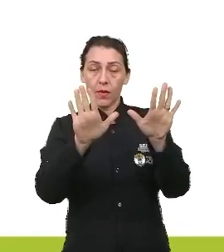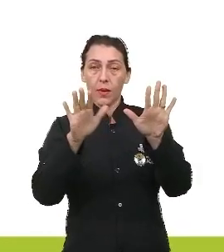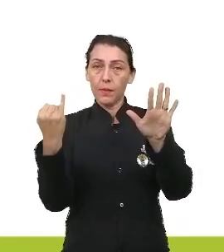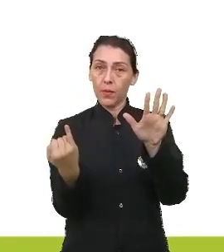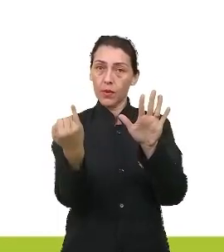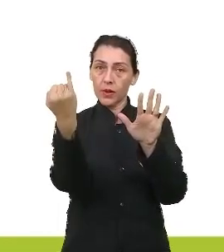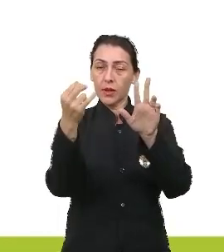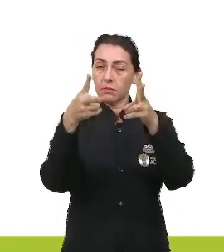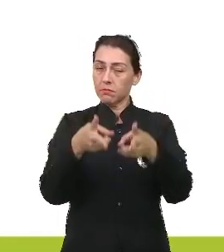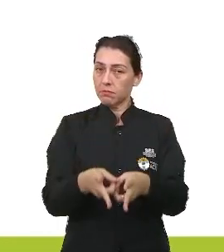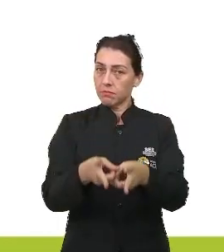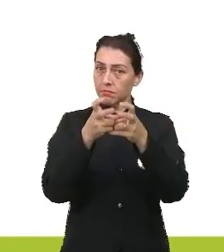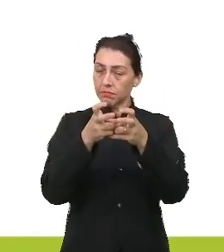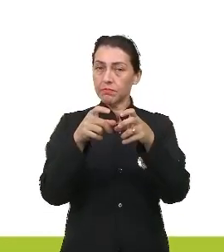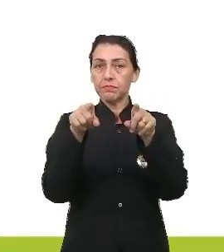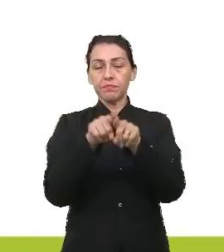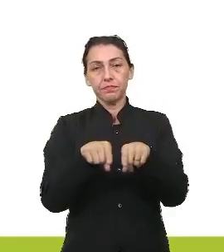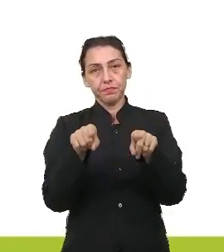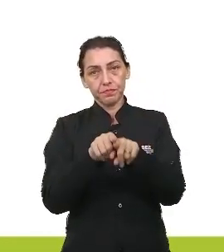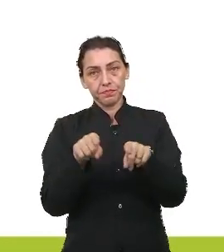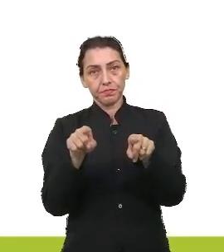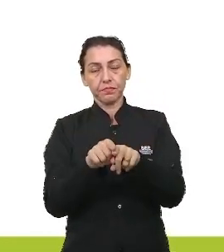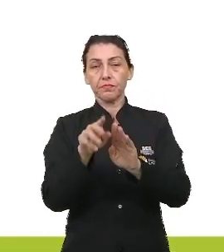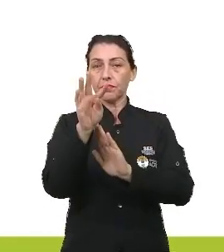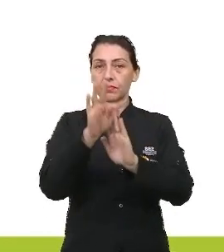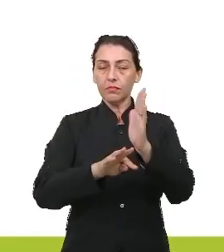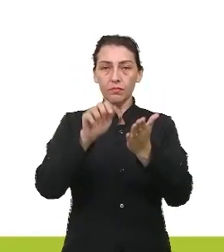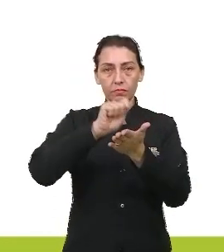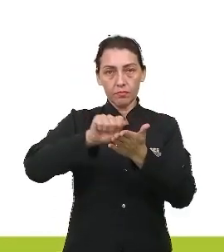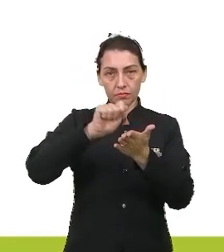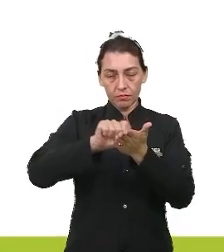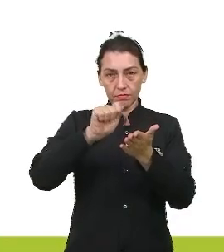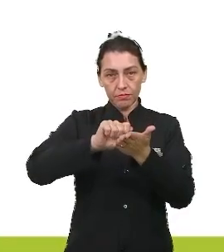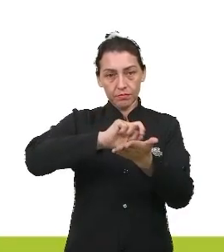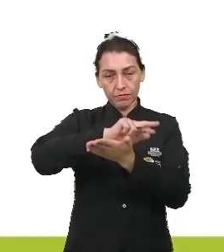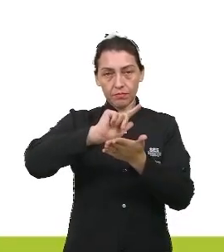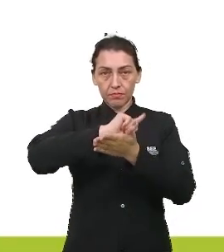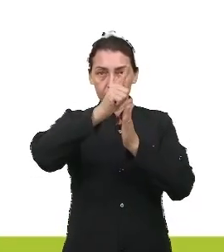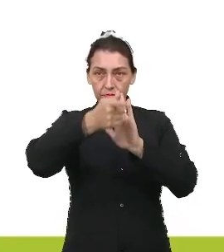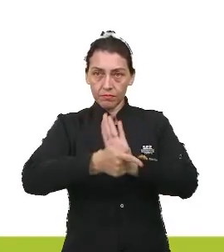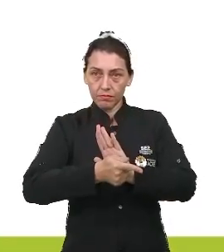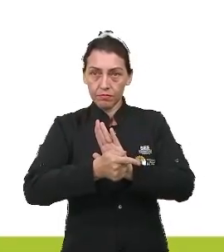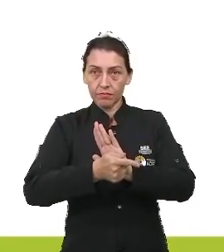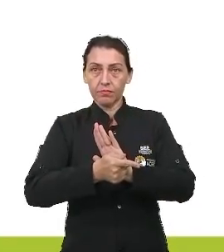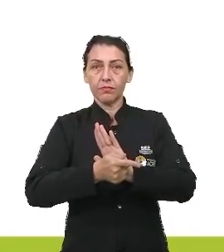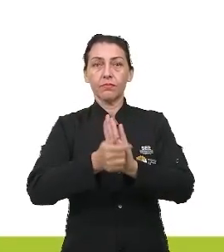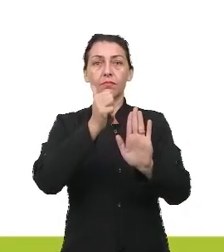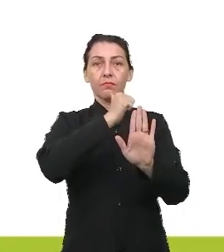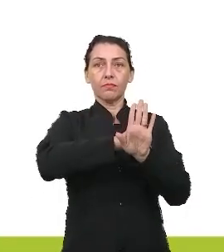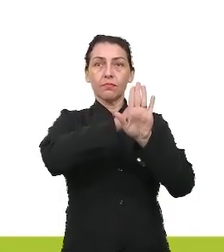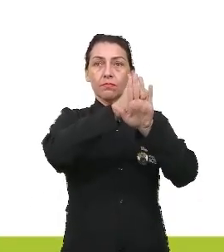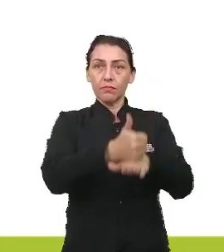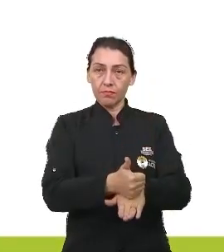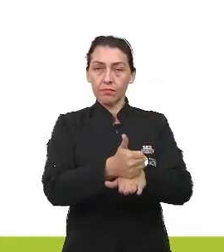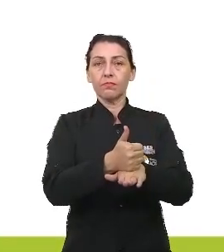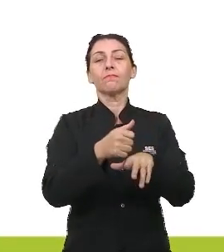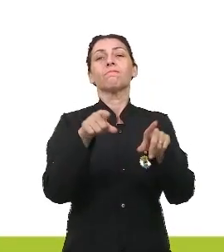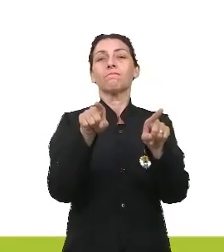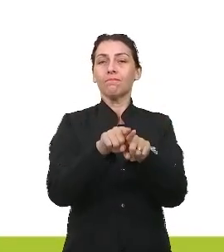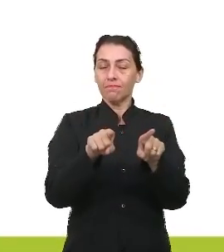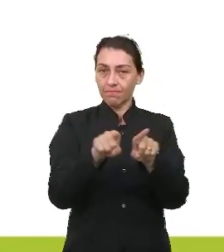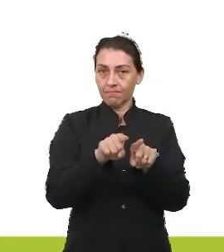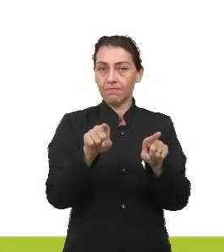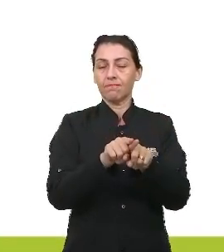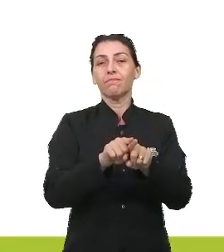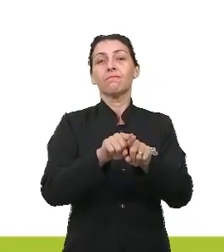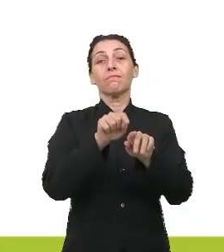importante perceber isso no texto escrito, nos diversos gêneros. A metonímia, que é uma figura de